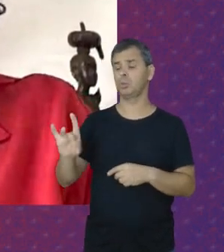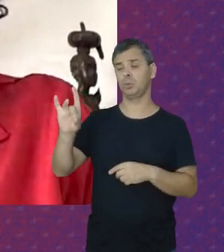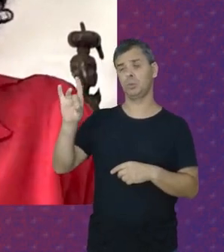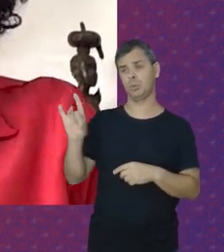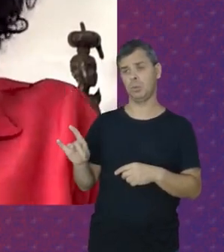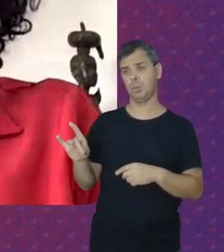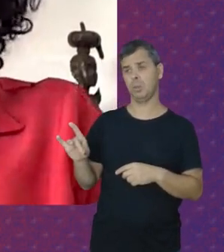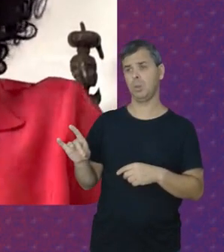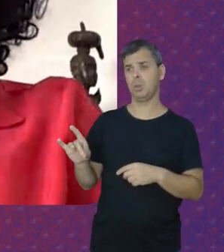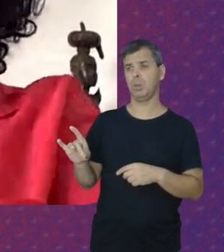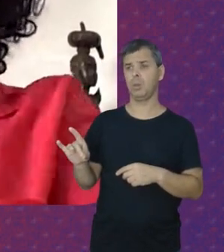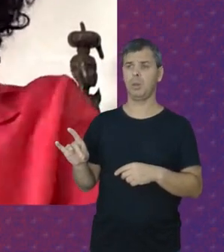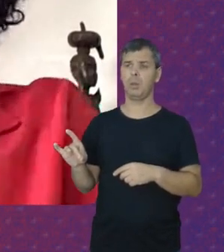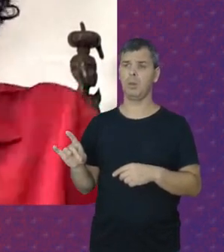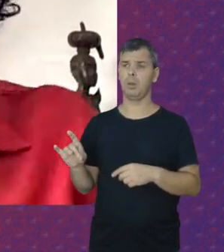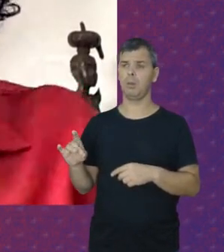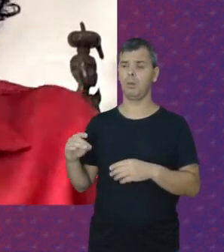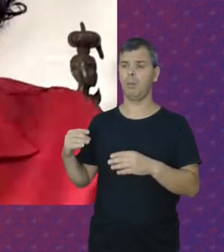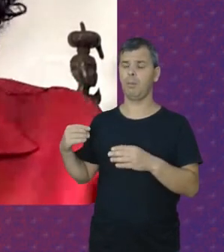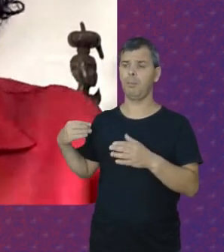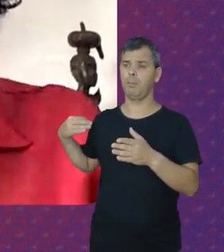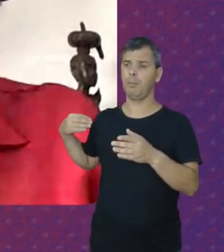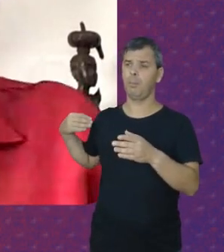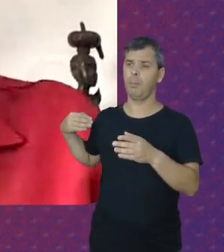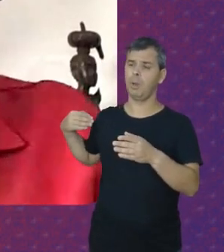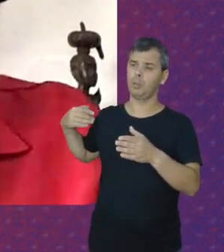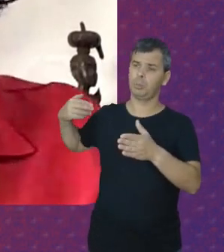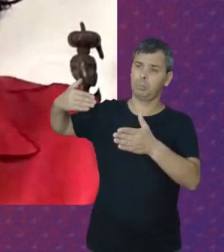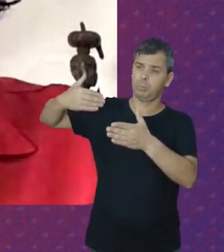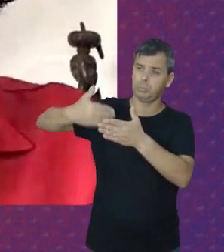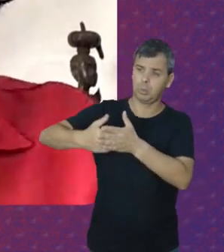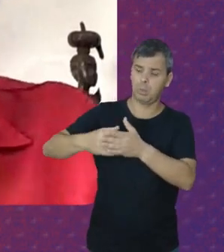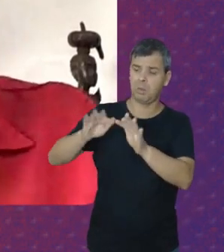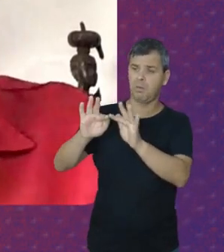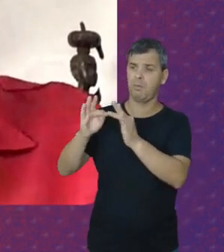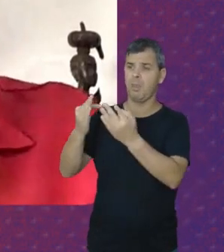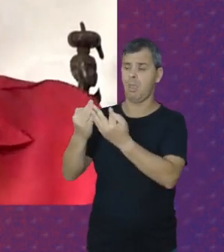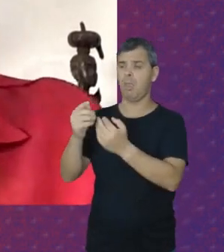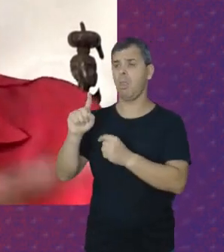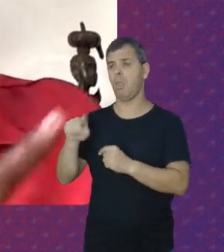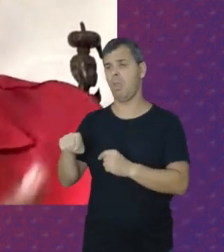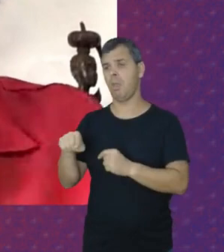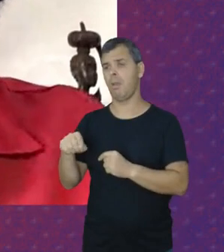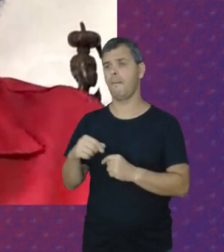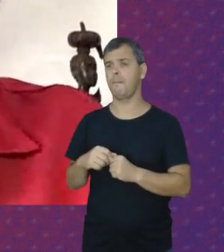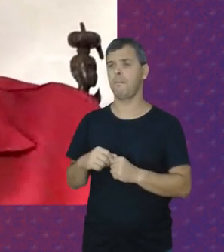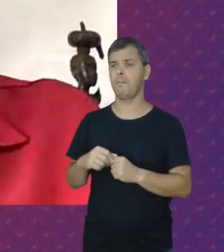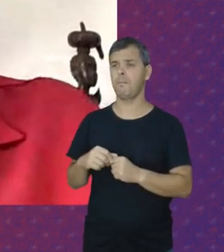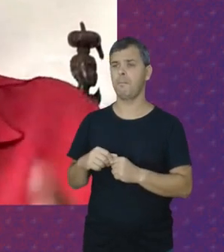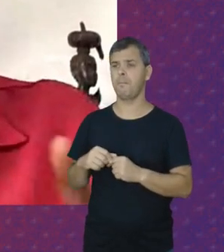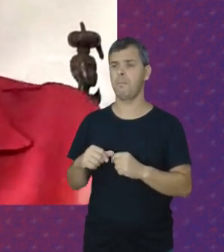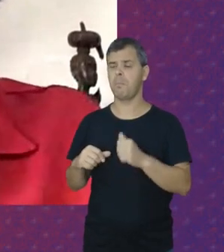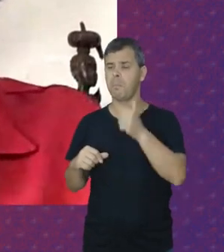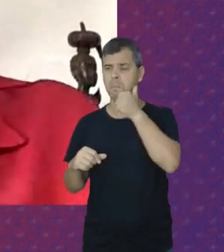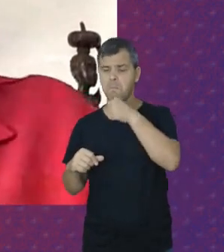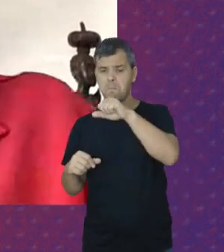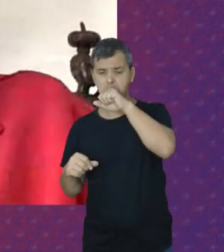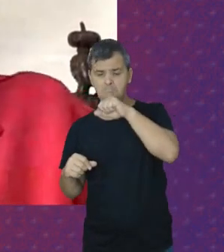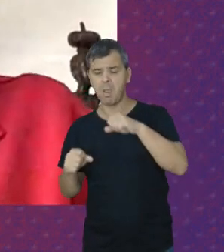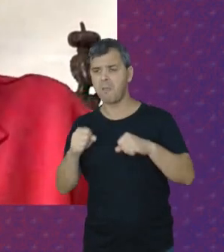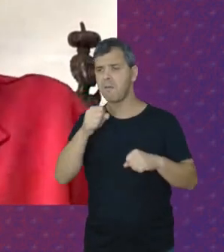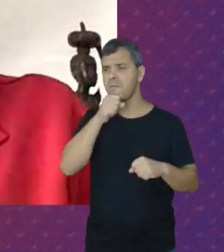Pela Tradicional Família Que era Mãe